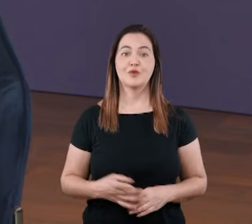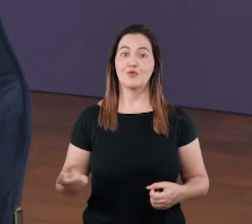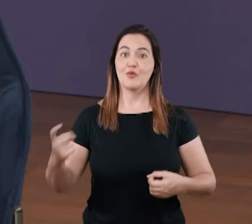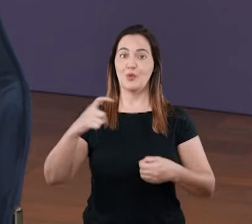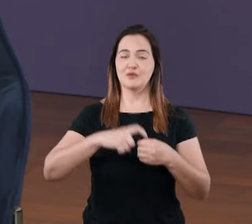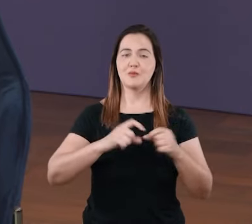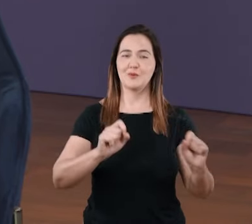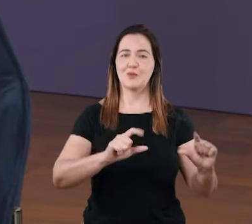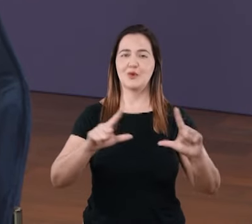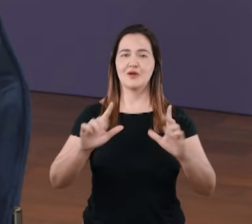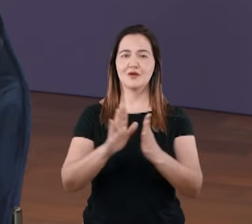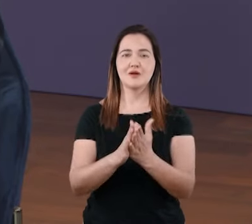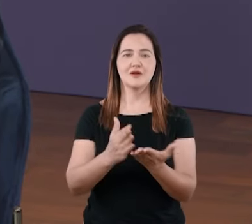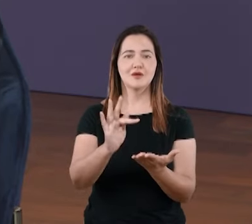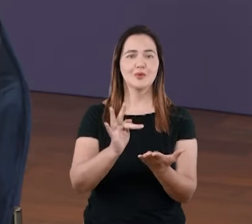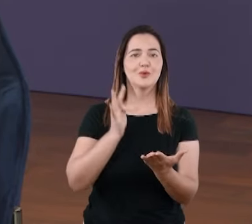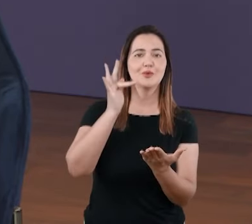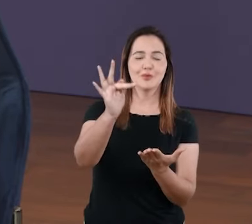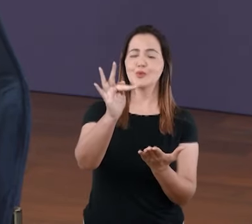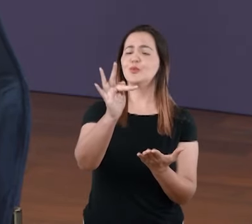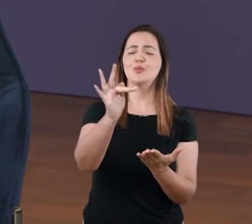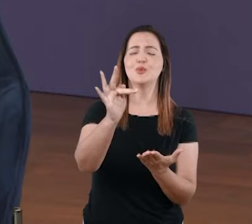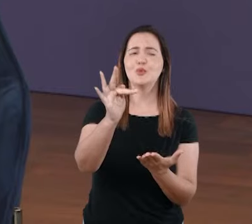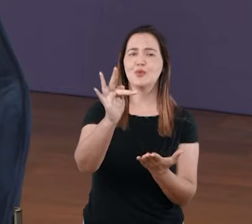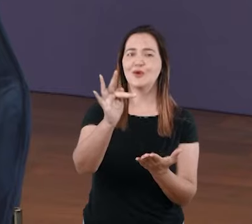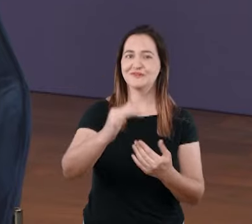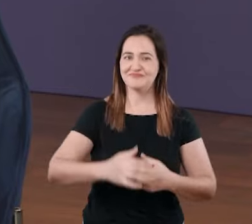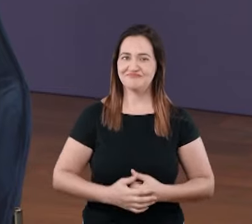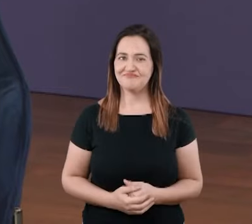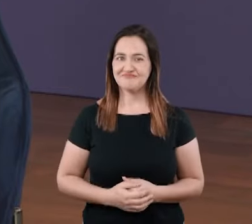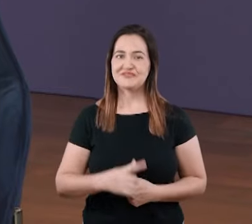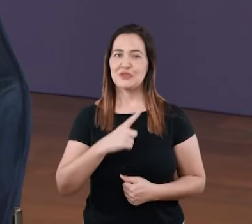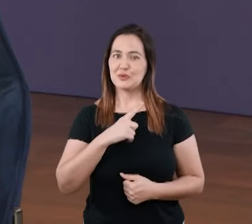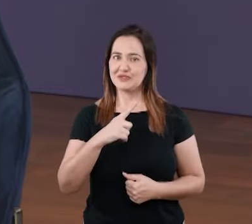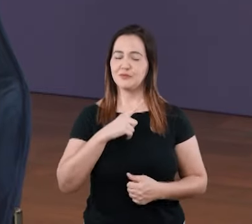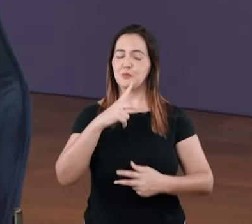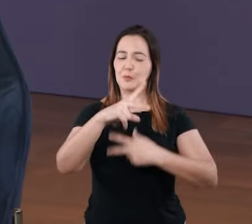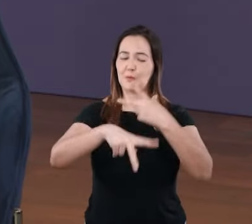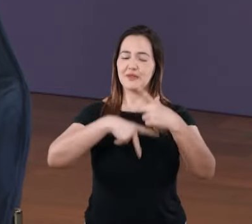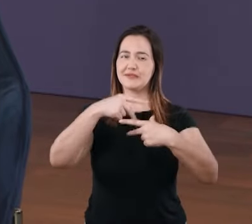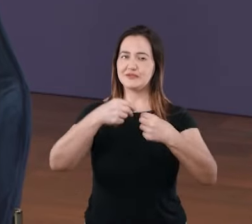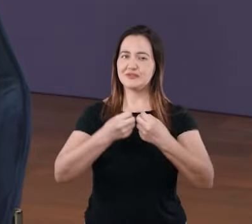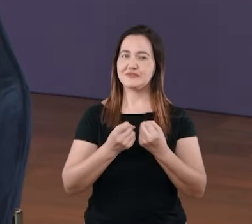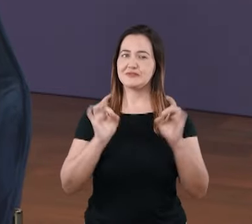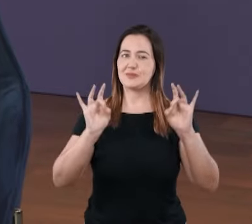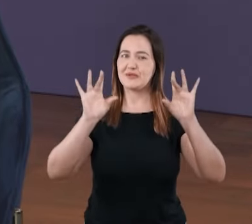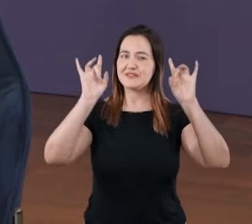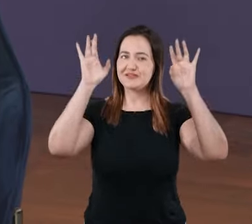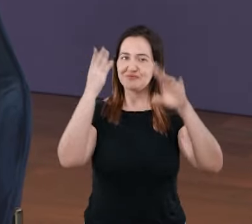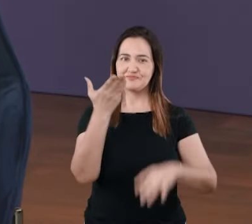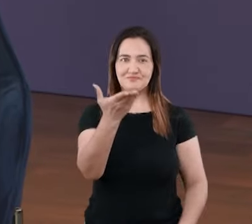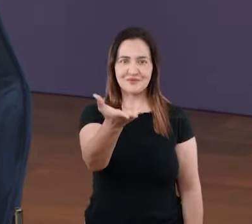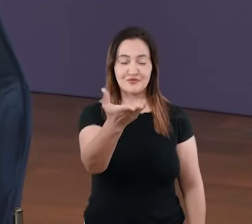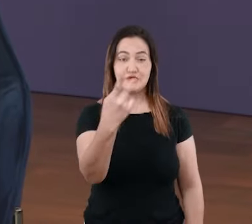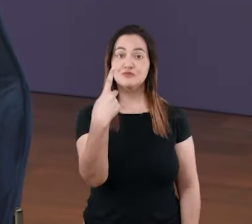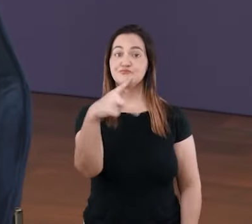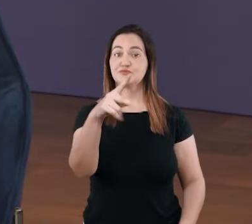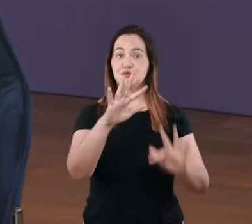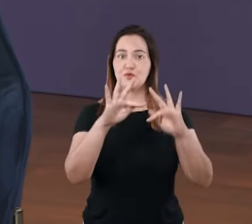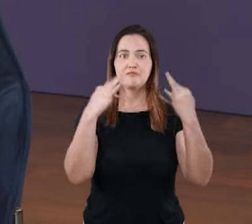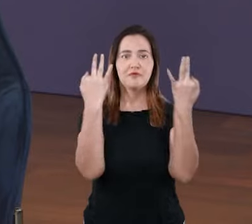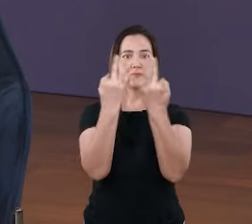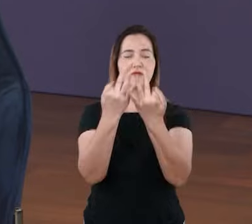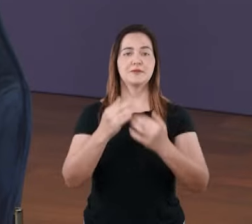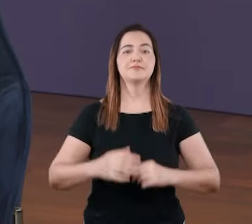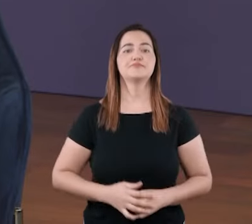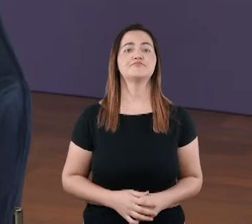Já estamos de volta com o programa Arena do Futuro. E eu tenho algo muito especial para você e para